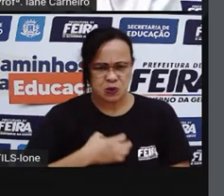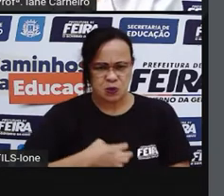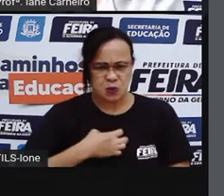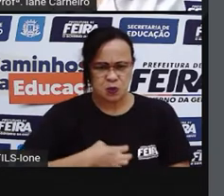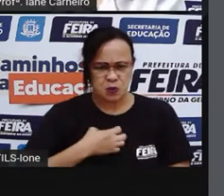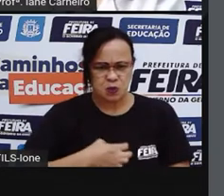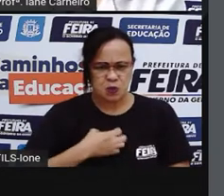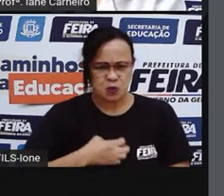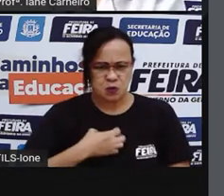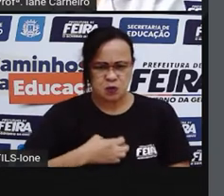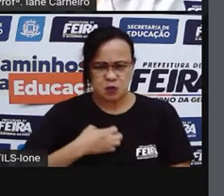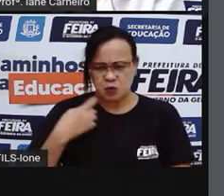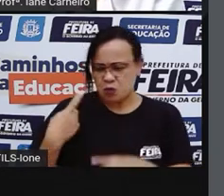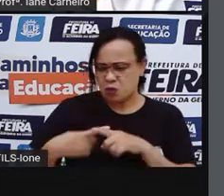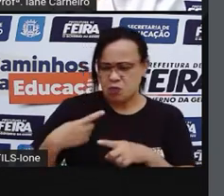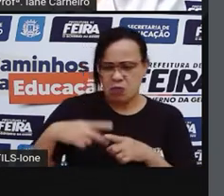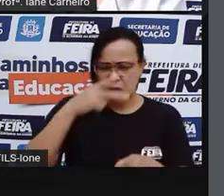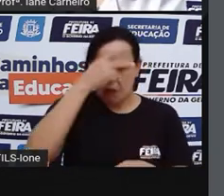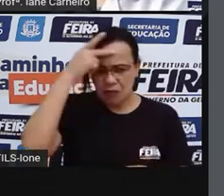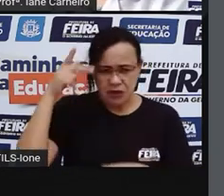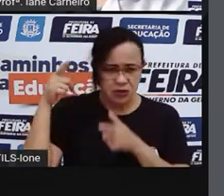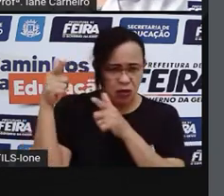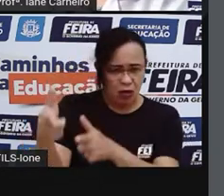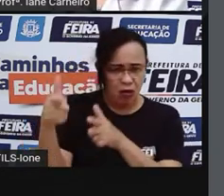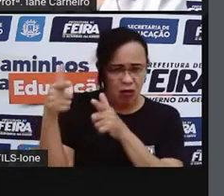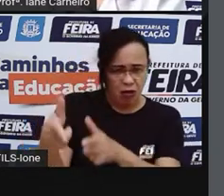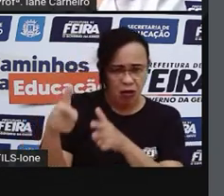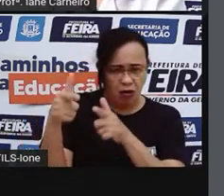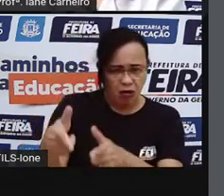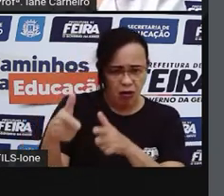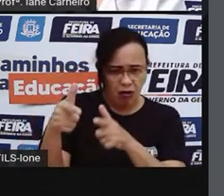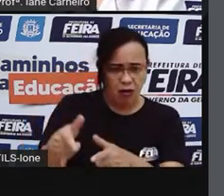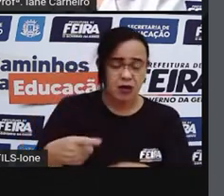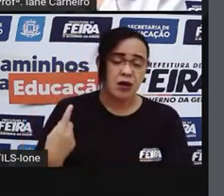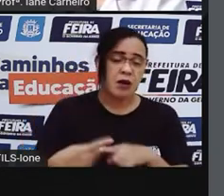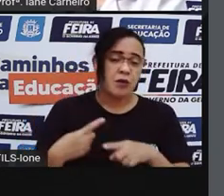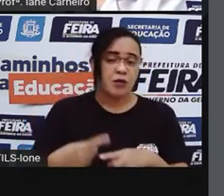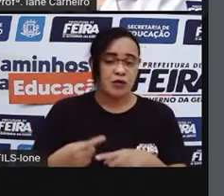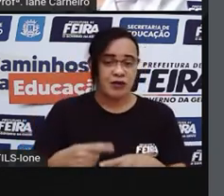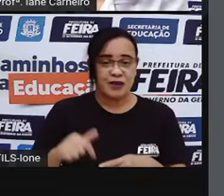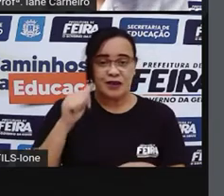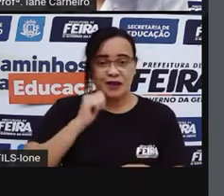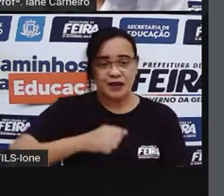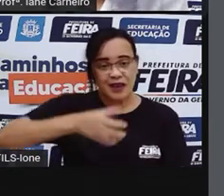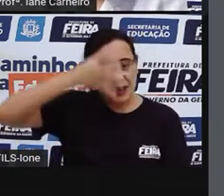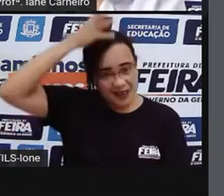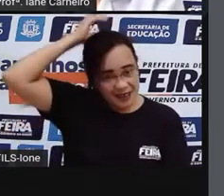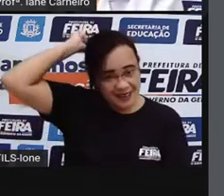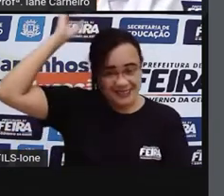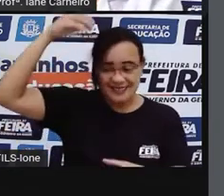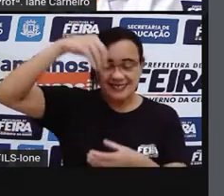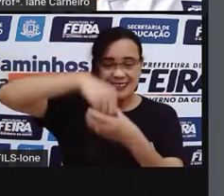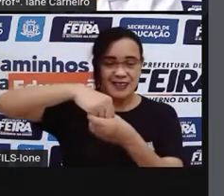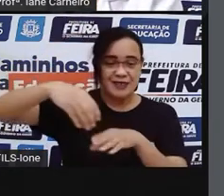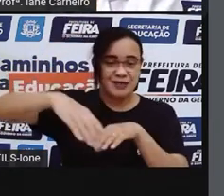povo dele chacota, pois sua galinha só bota os ovos na sua bota.